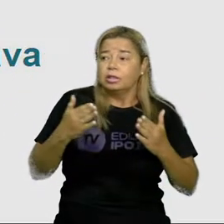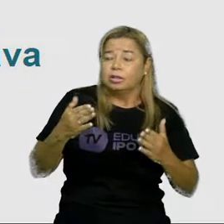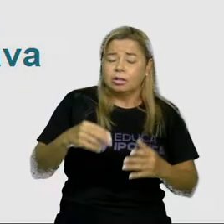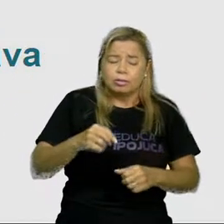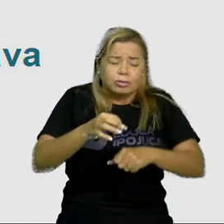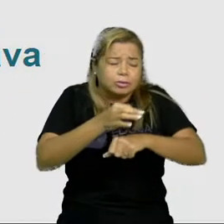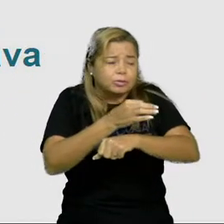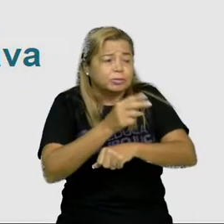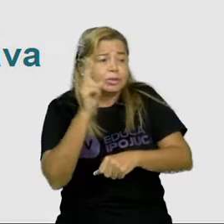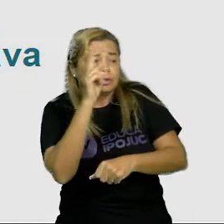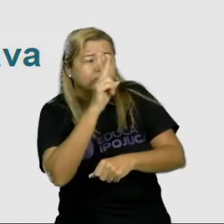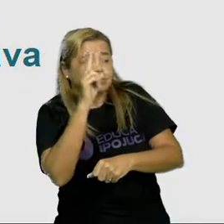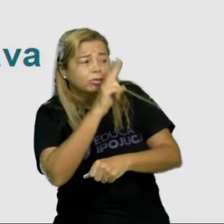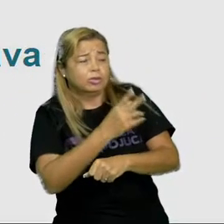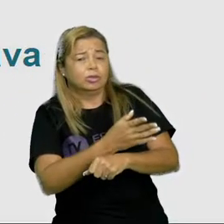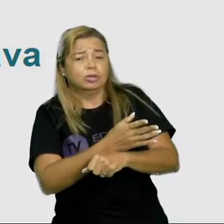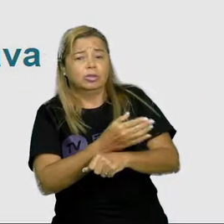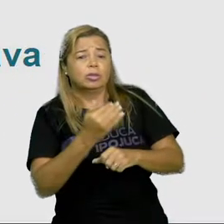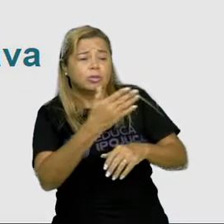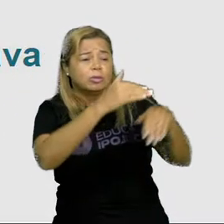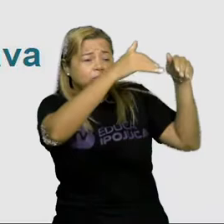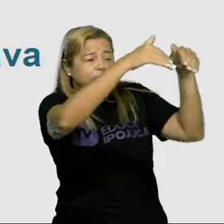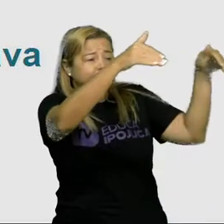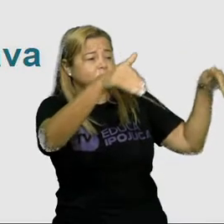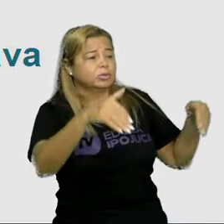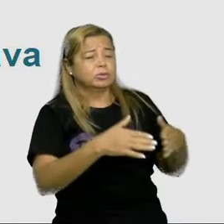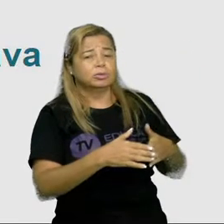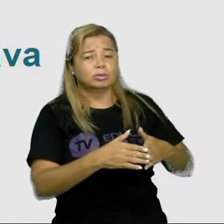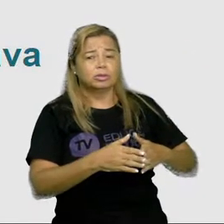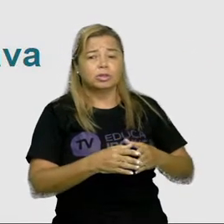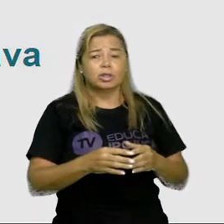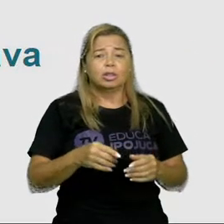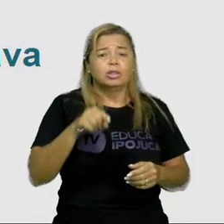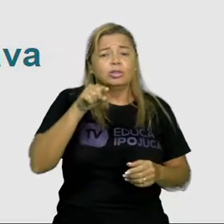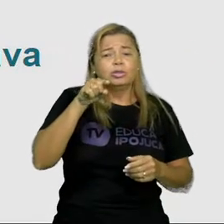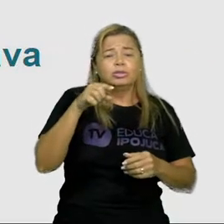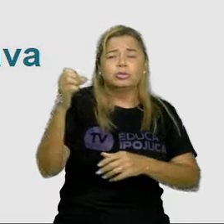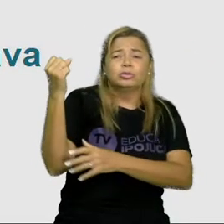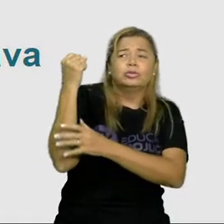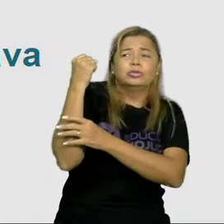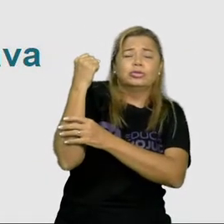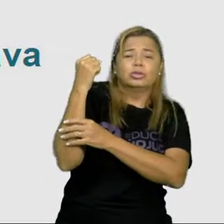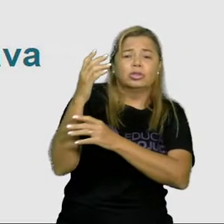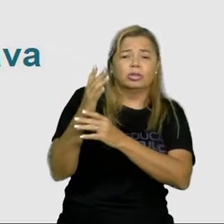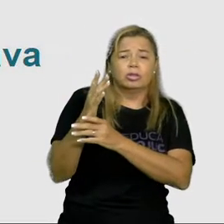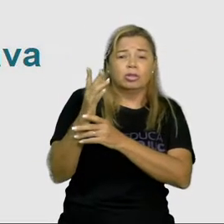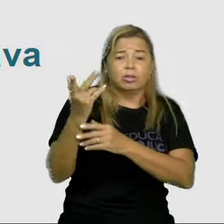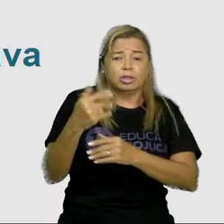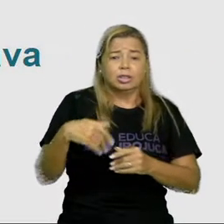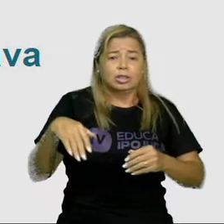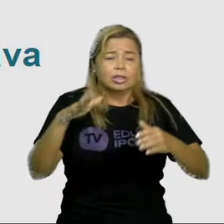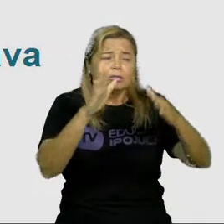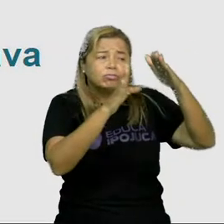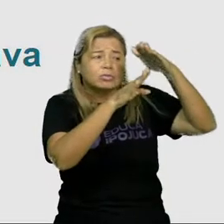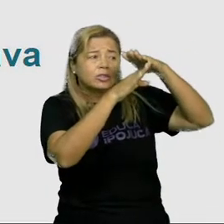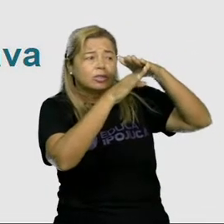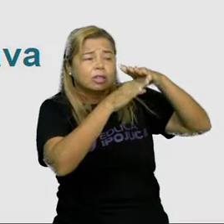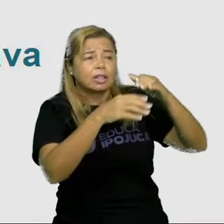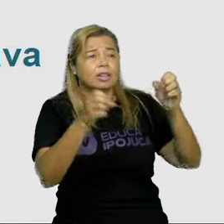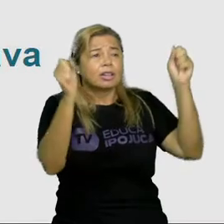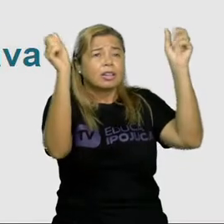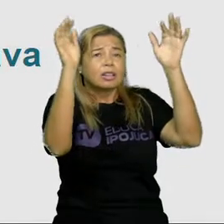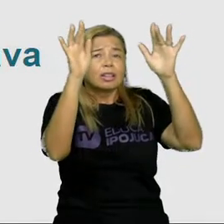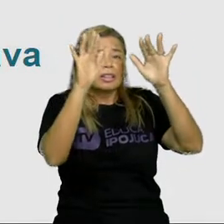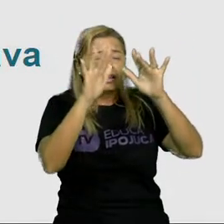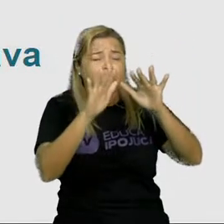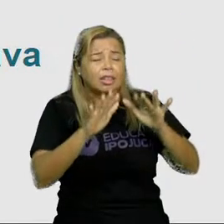formiguinha pediu ó muro, tu que és tão forte, que tapa o sol, que derrete a